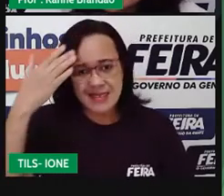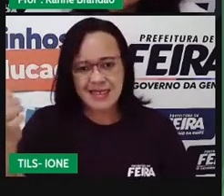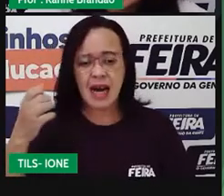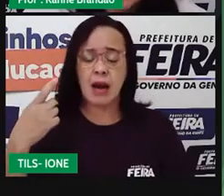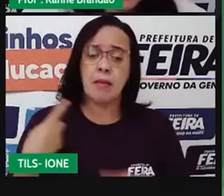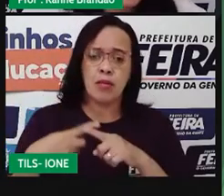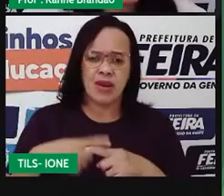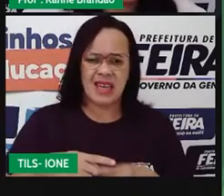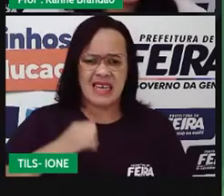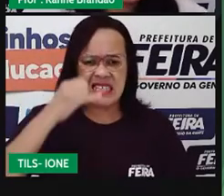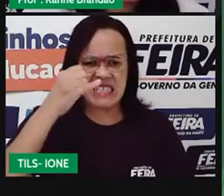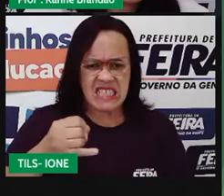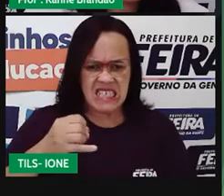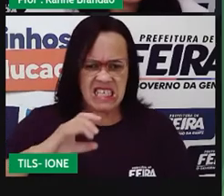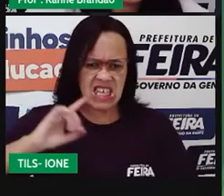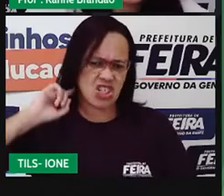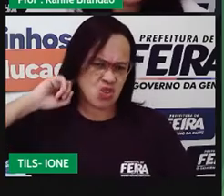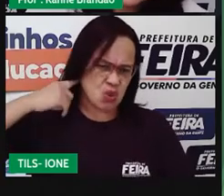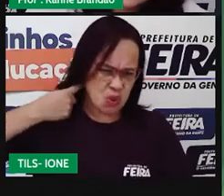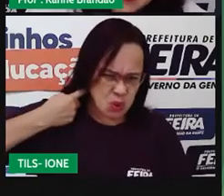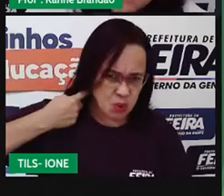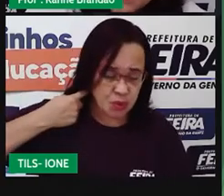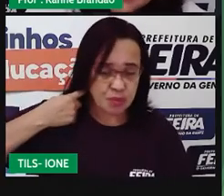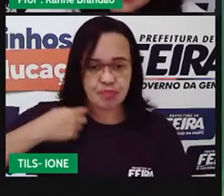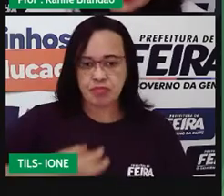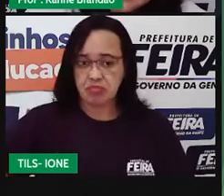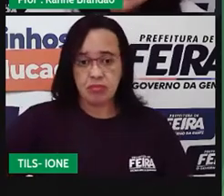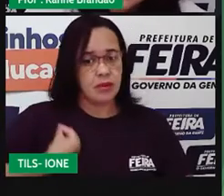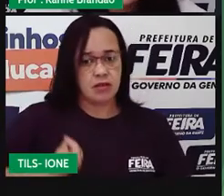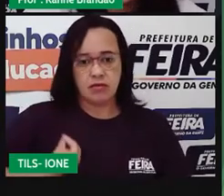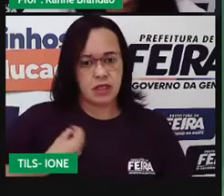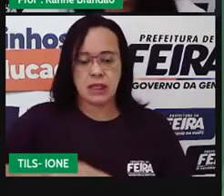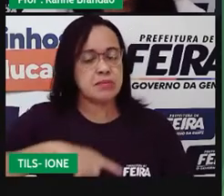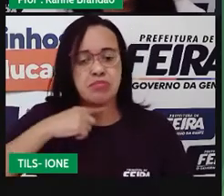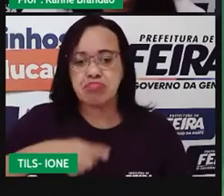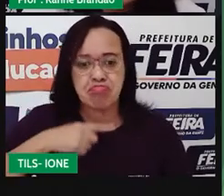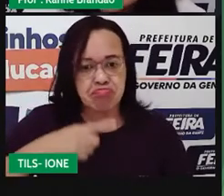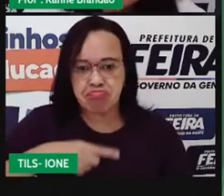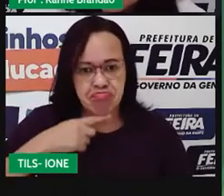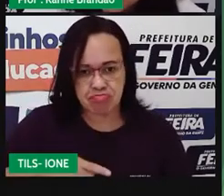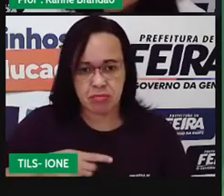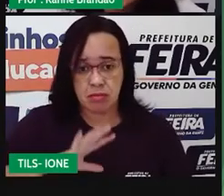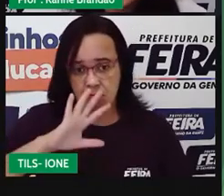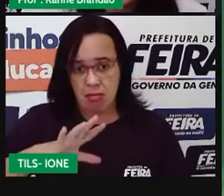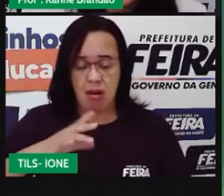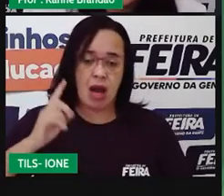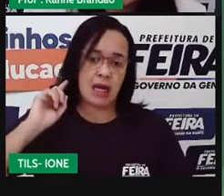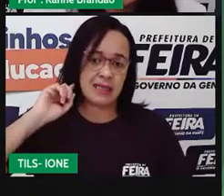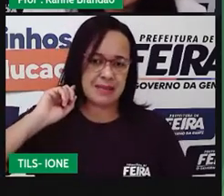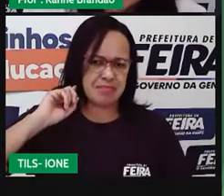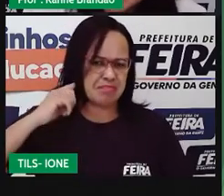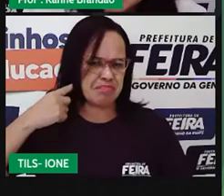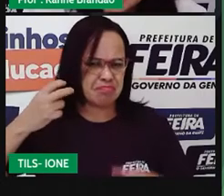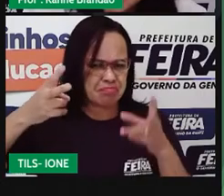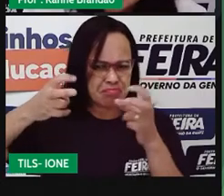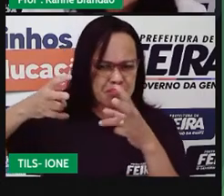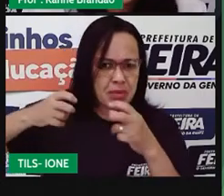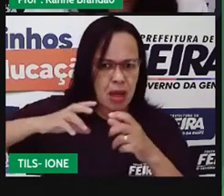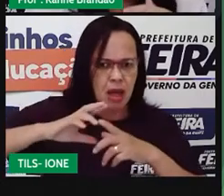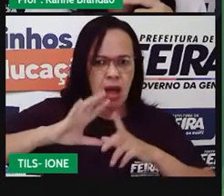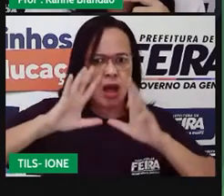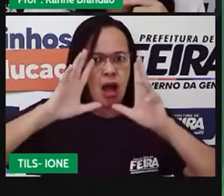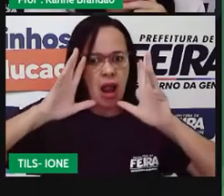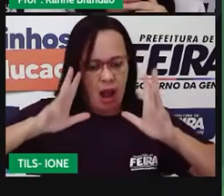os dois se beneficiaram. É uma relação de dependência e tem uma simbiose. Uma união física.